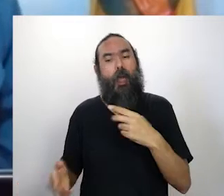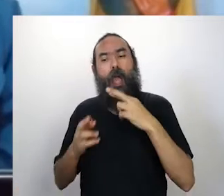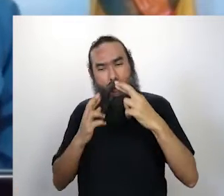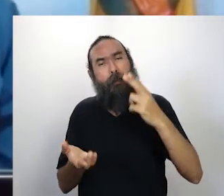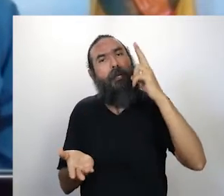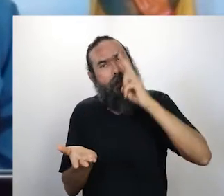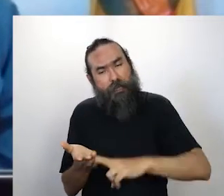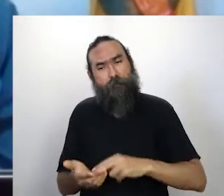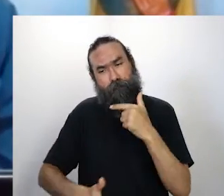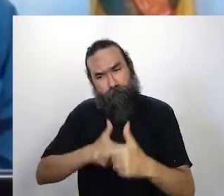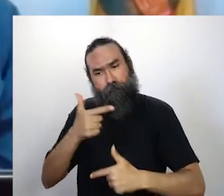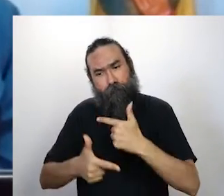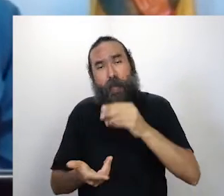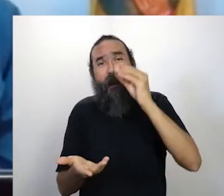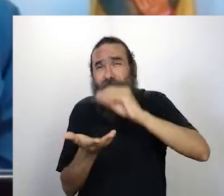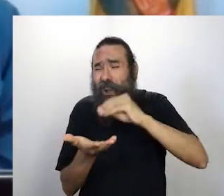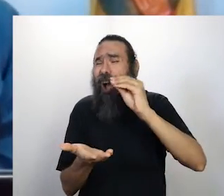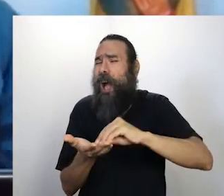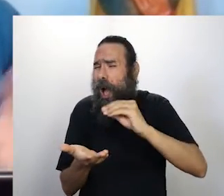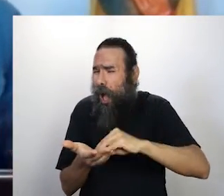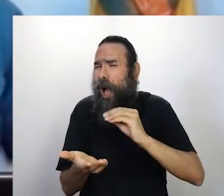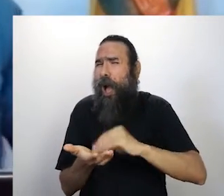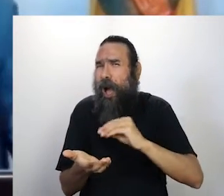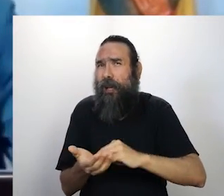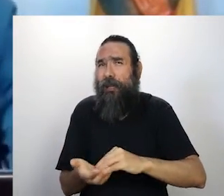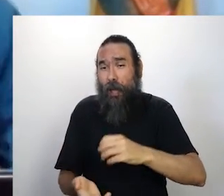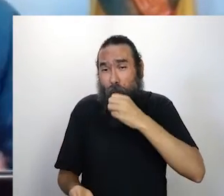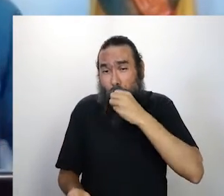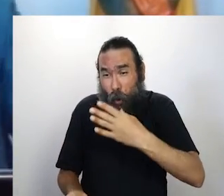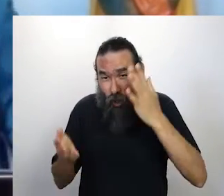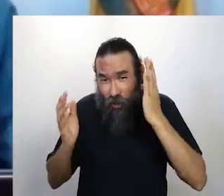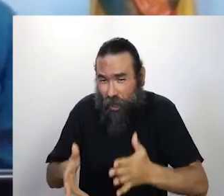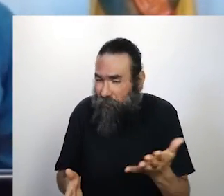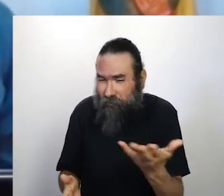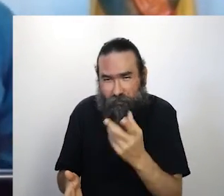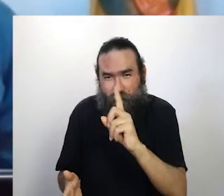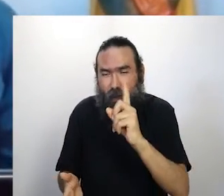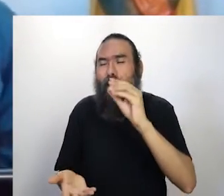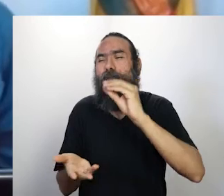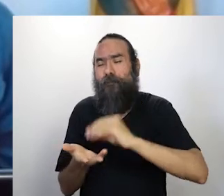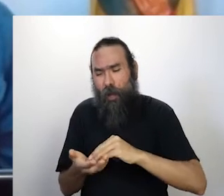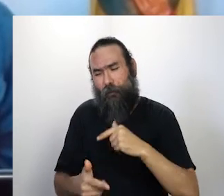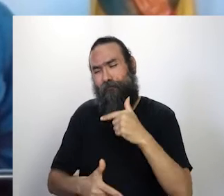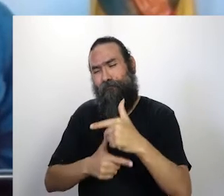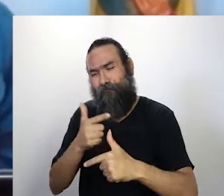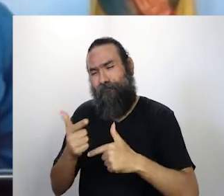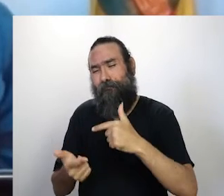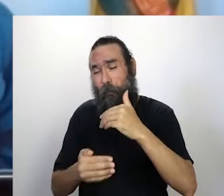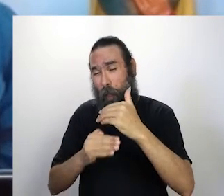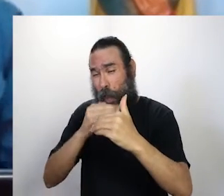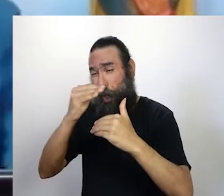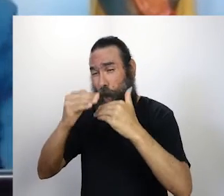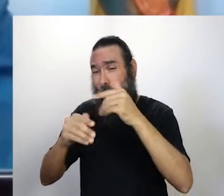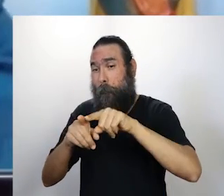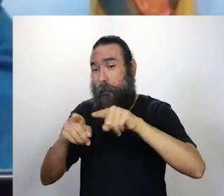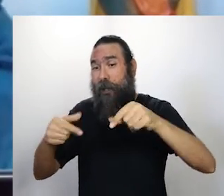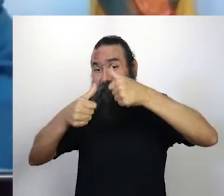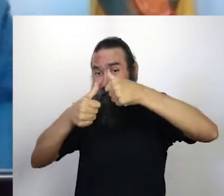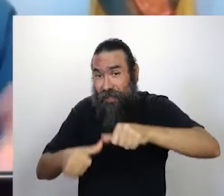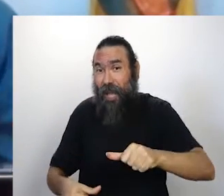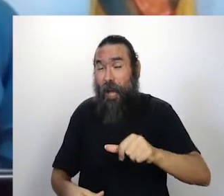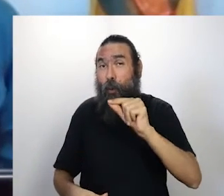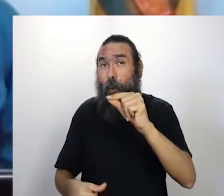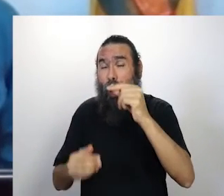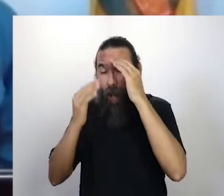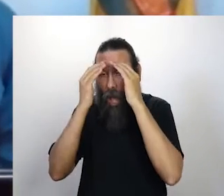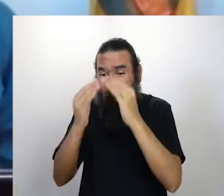muito aquém de um ambiente tranquilo, inclusor e respeitoso para a cultura popular. Mas você vê